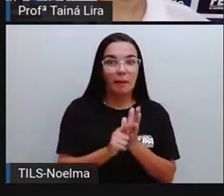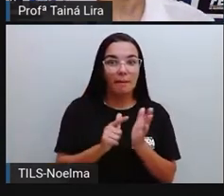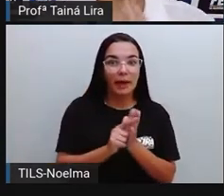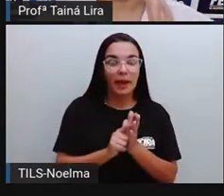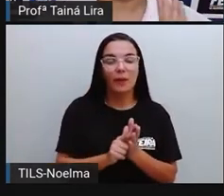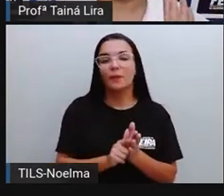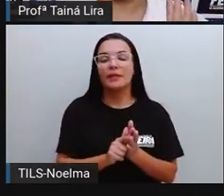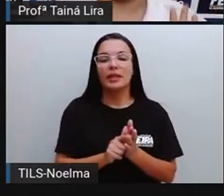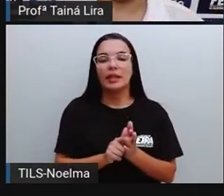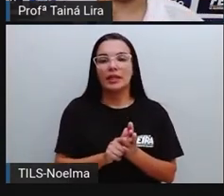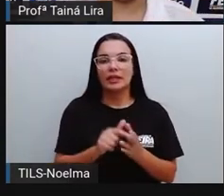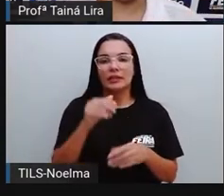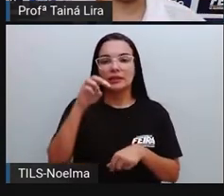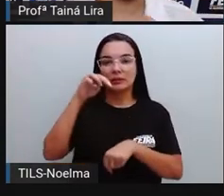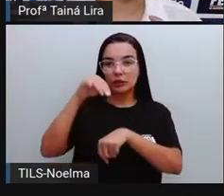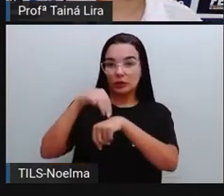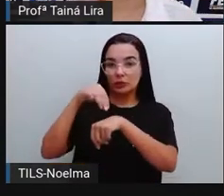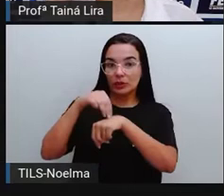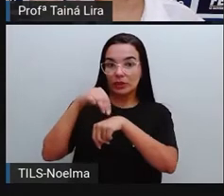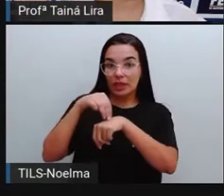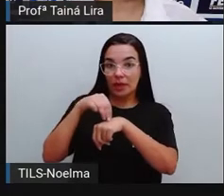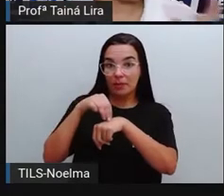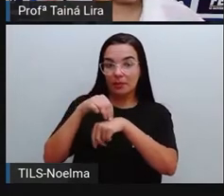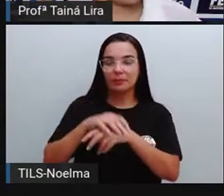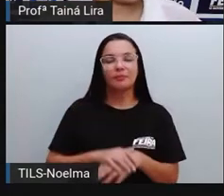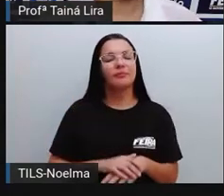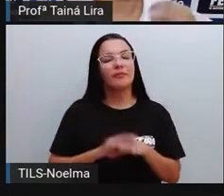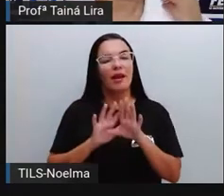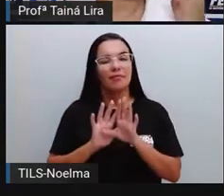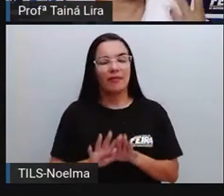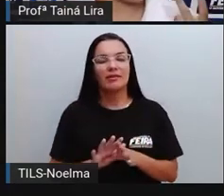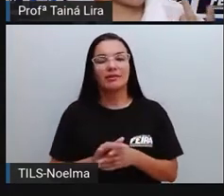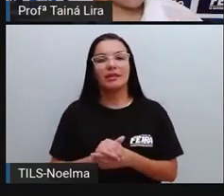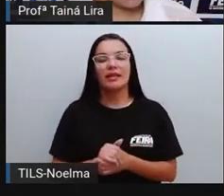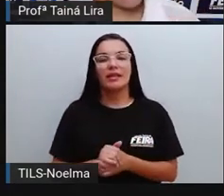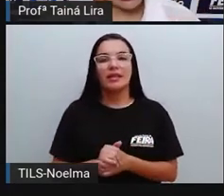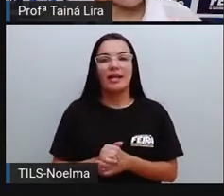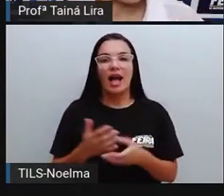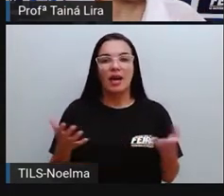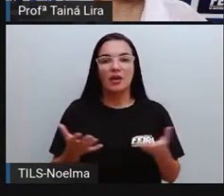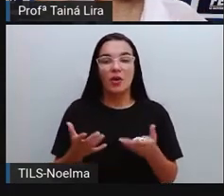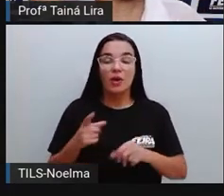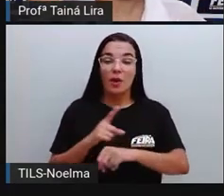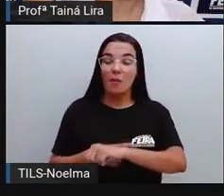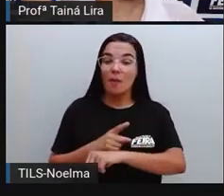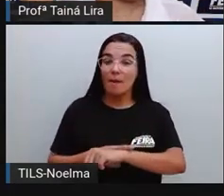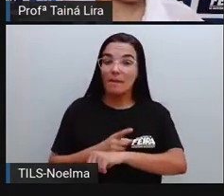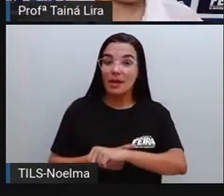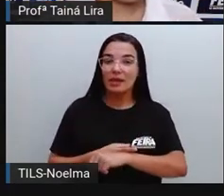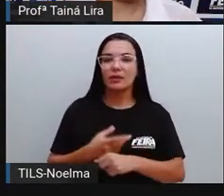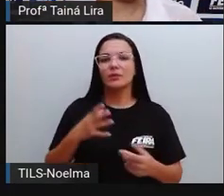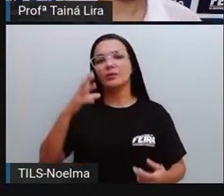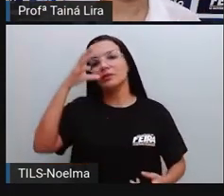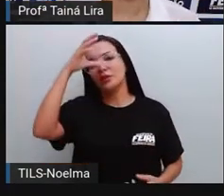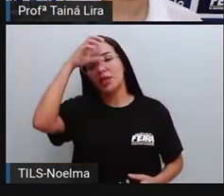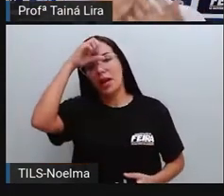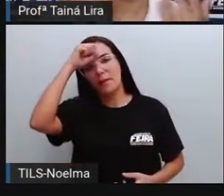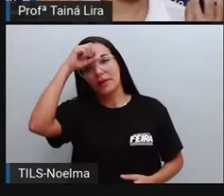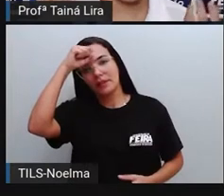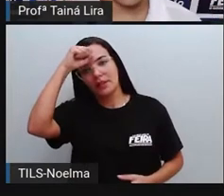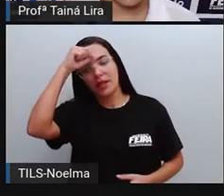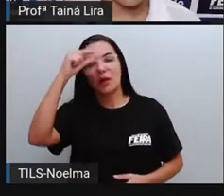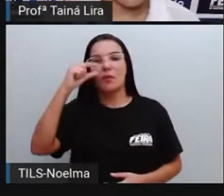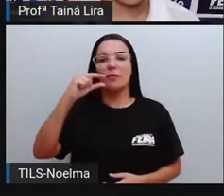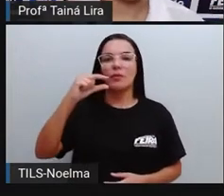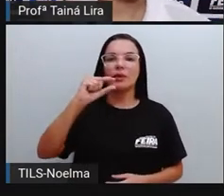disse assim, ó, mas vamos, não precisa agora a gente se preocupar porque a vai ter uma aula onde a vai falar também sobre a função